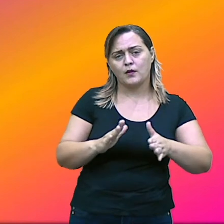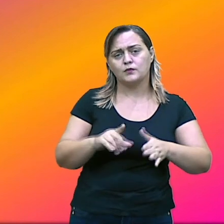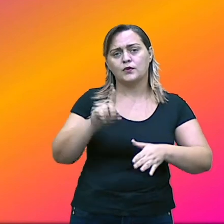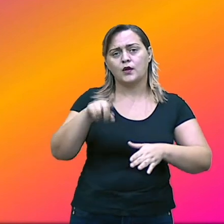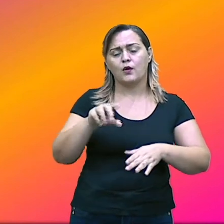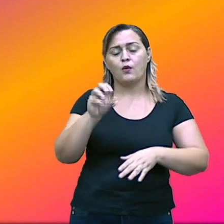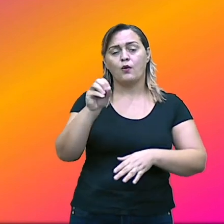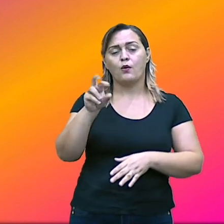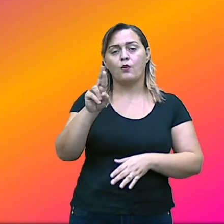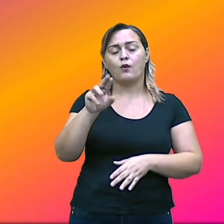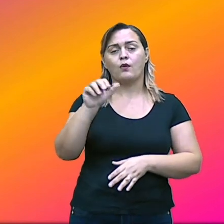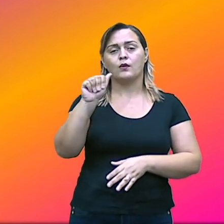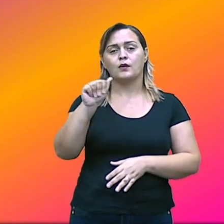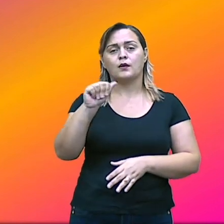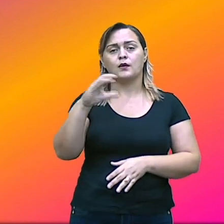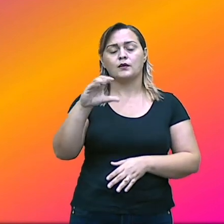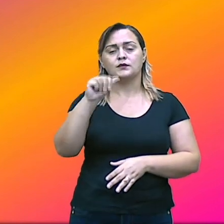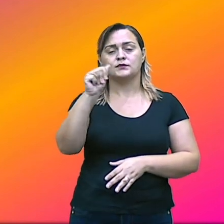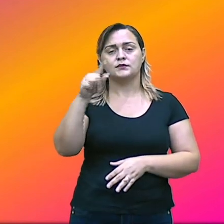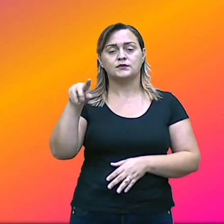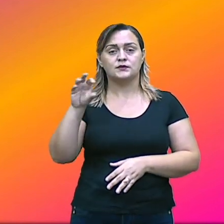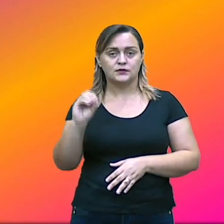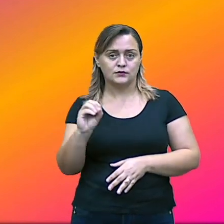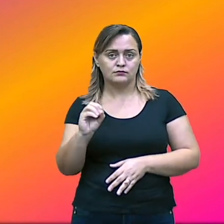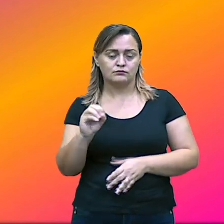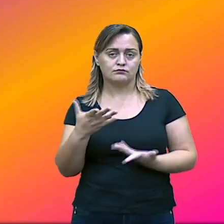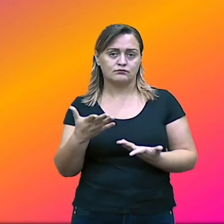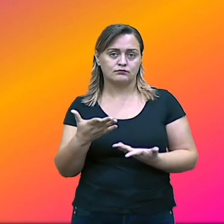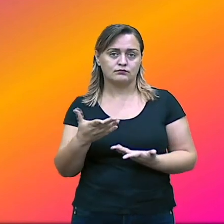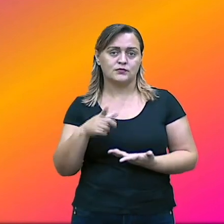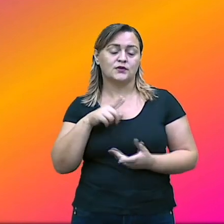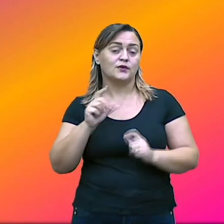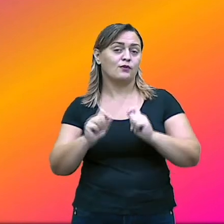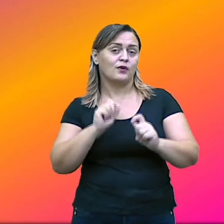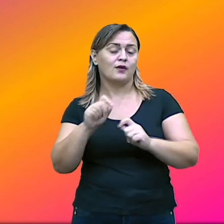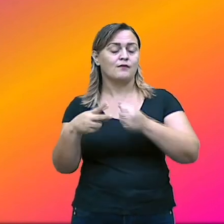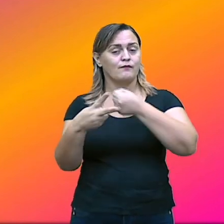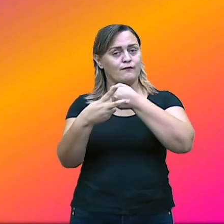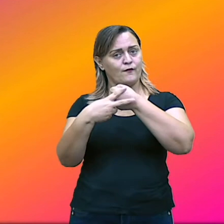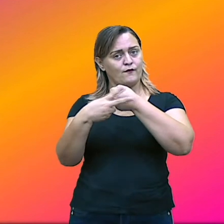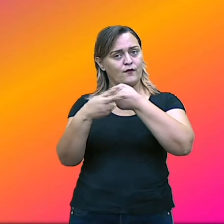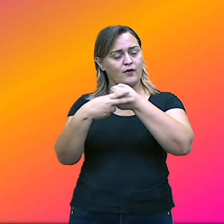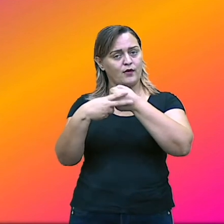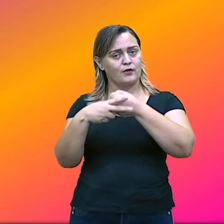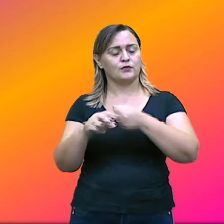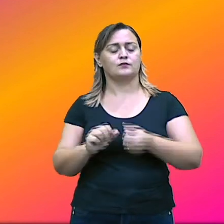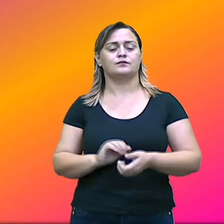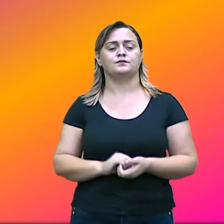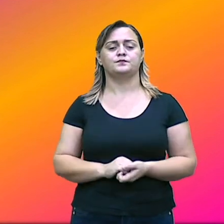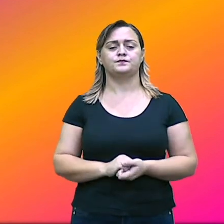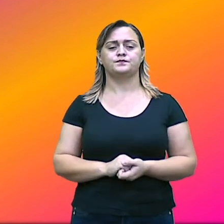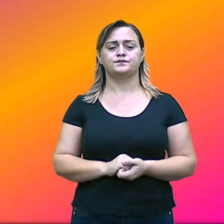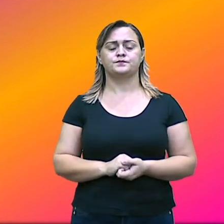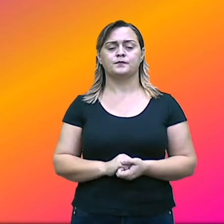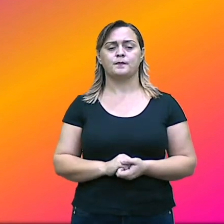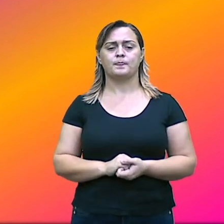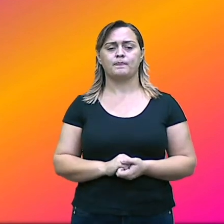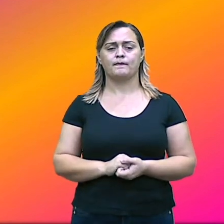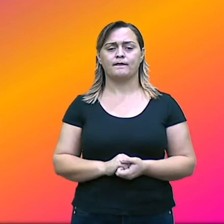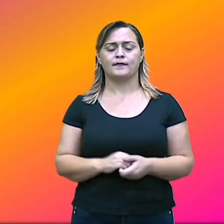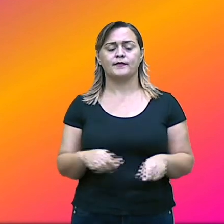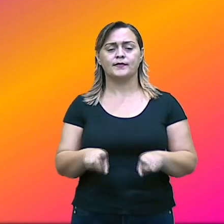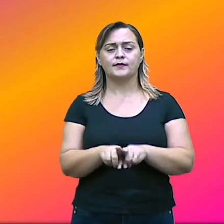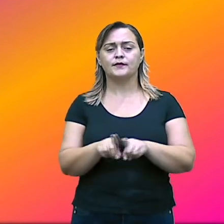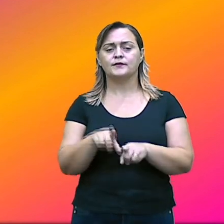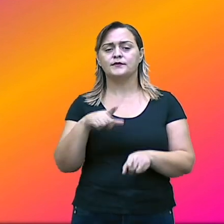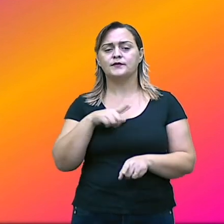oração. É um enunciado que se organiza em torno aí de quem? Do verbo. Verbo. Muito bem. E temos